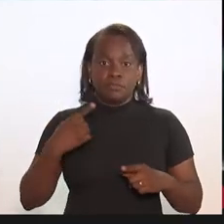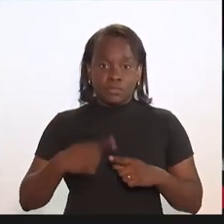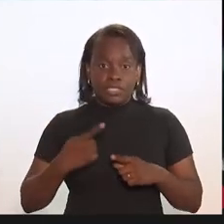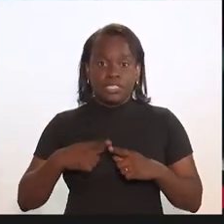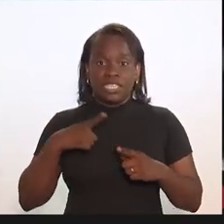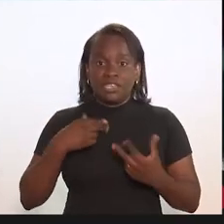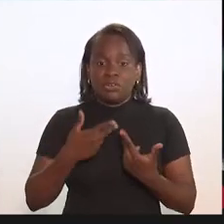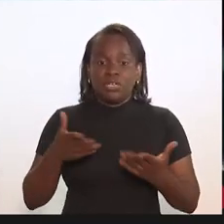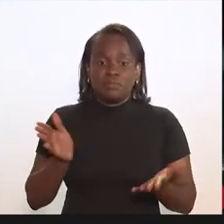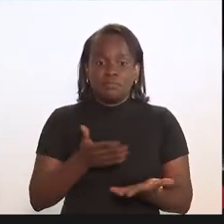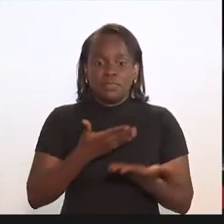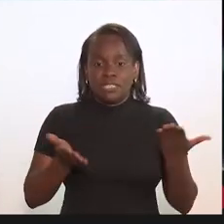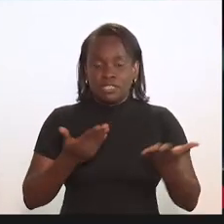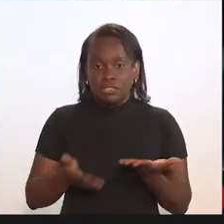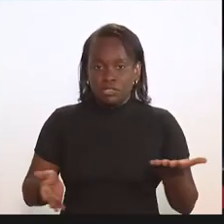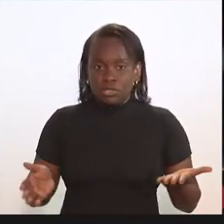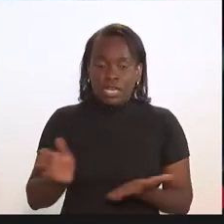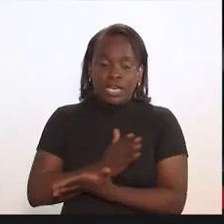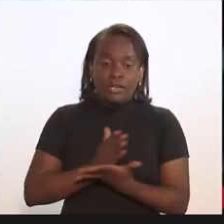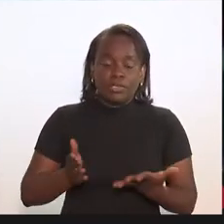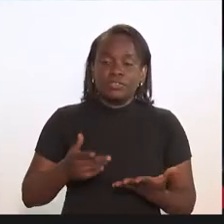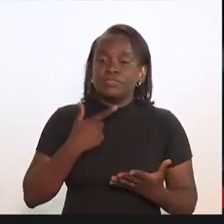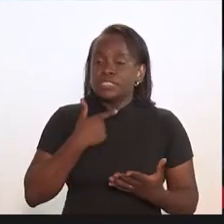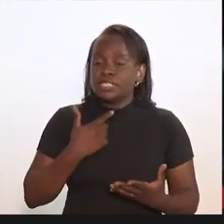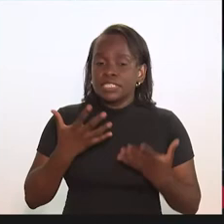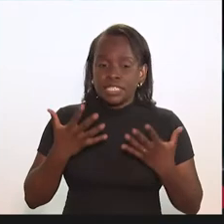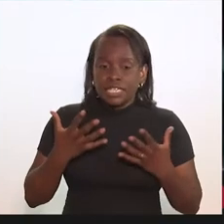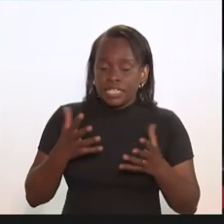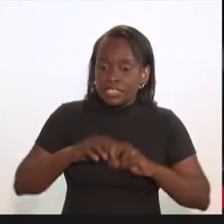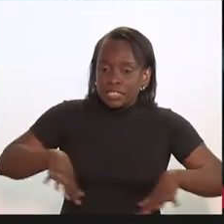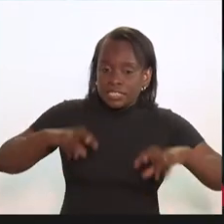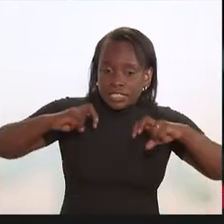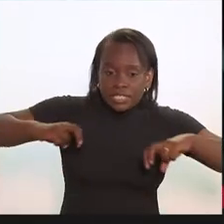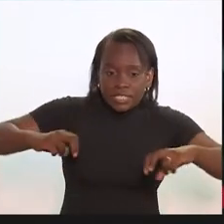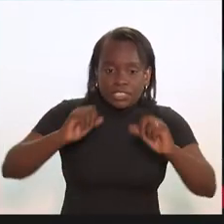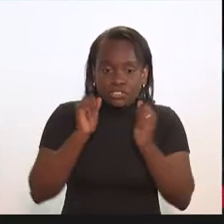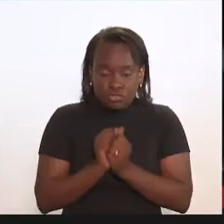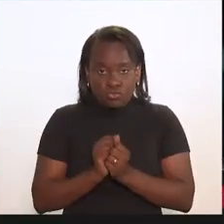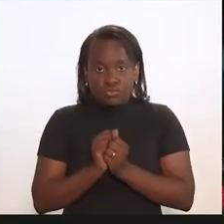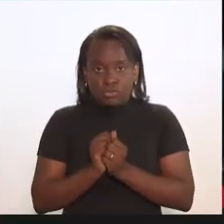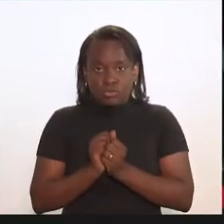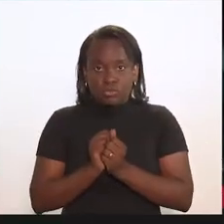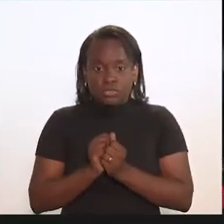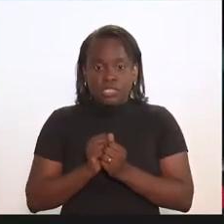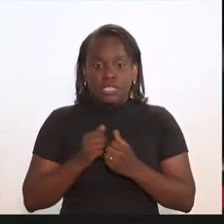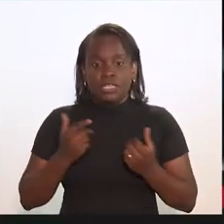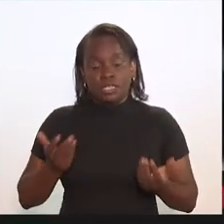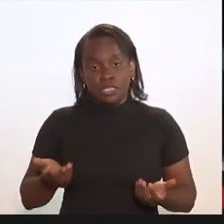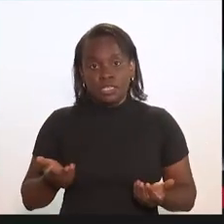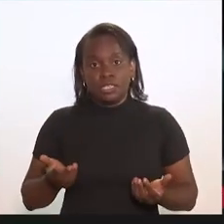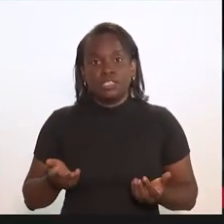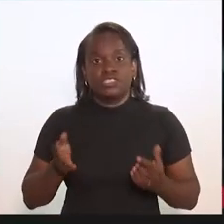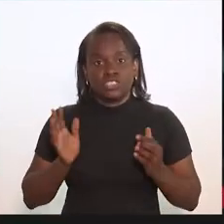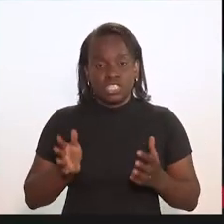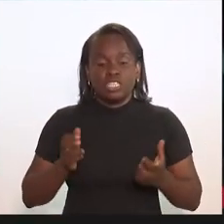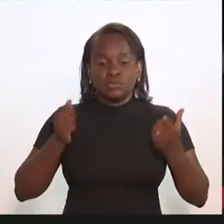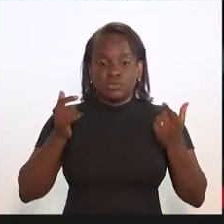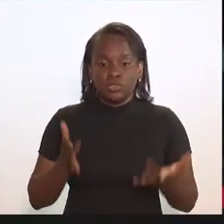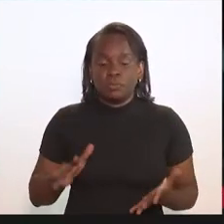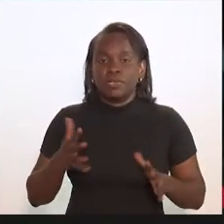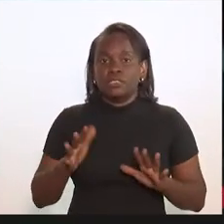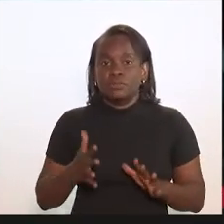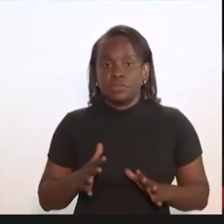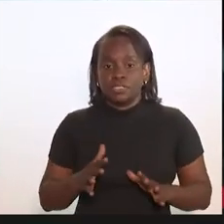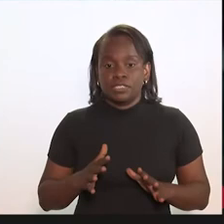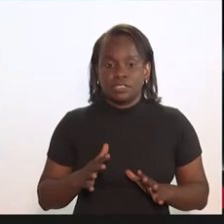atores que estão aí perdidos, doidos para que possamos sentar juntos. Então, já foi dado